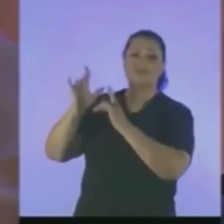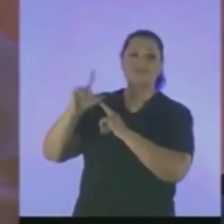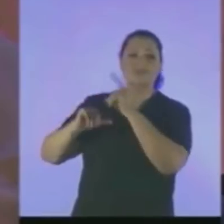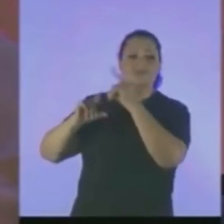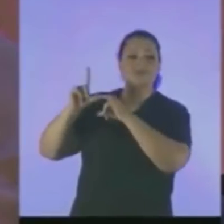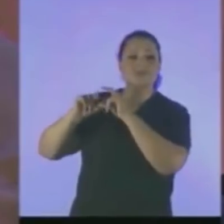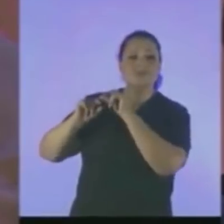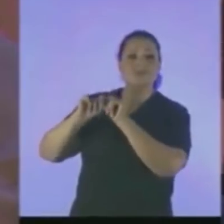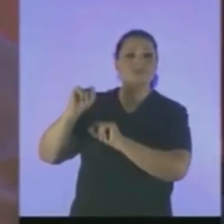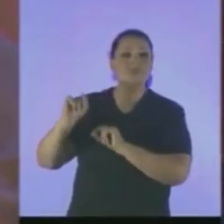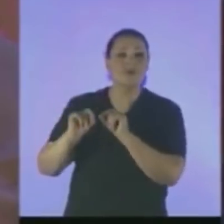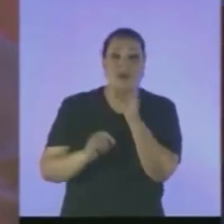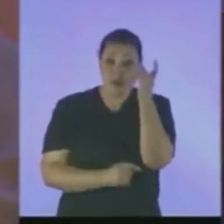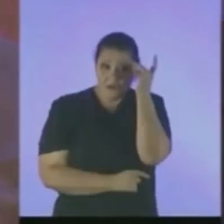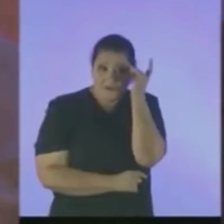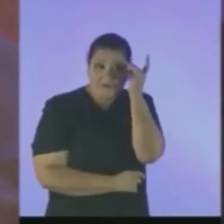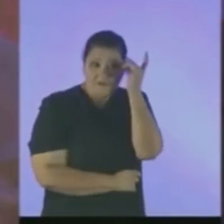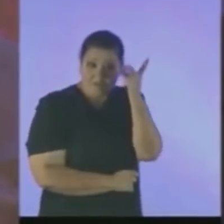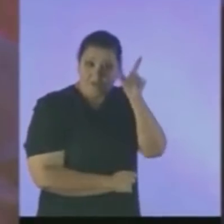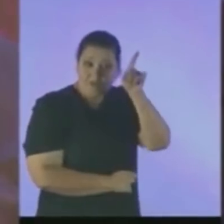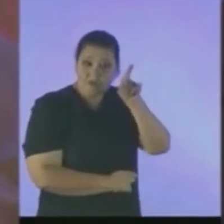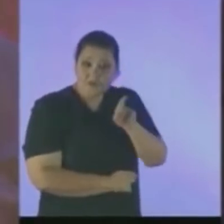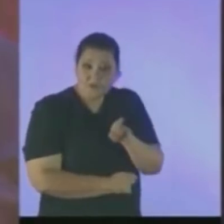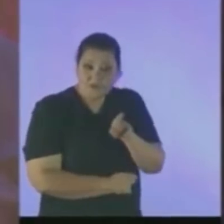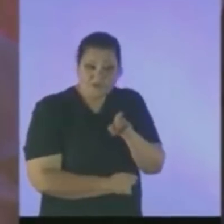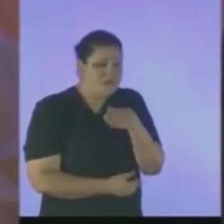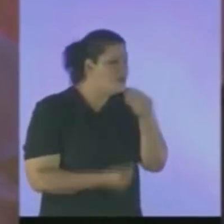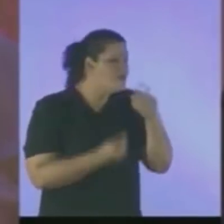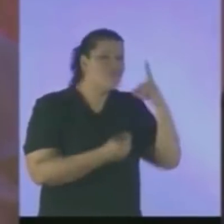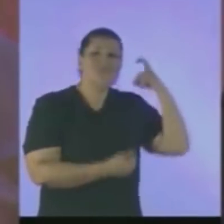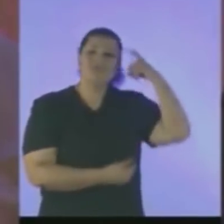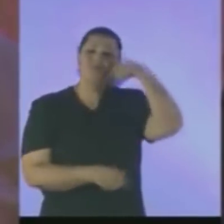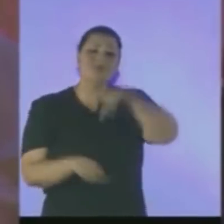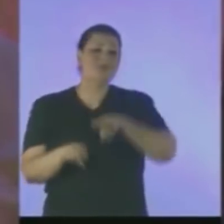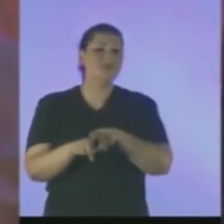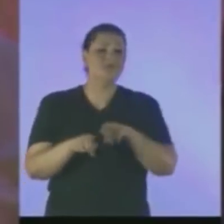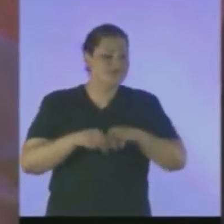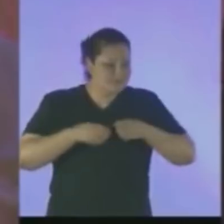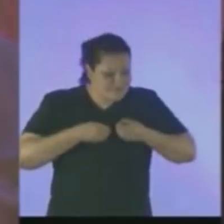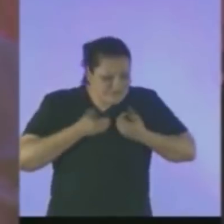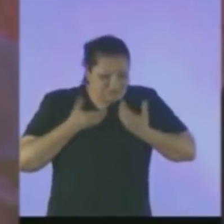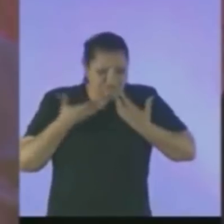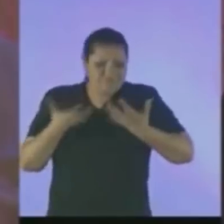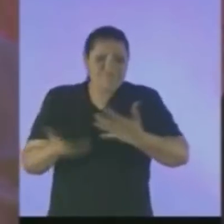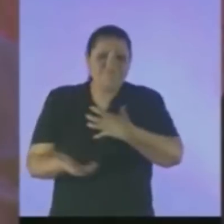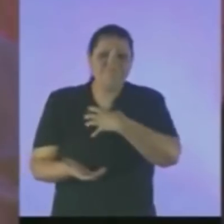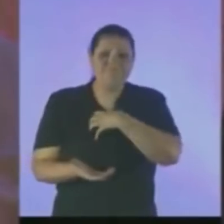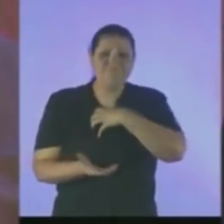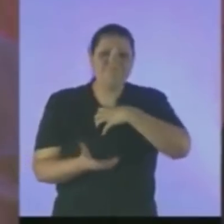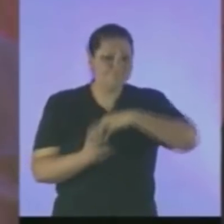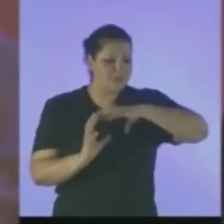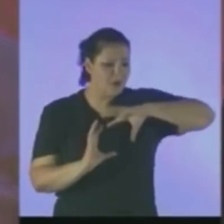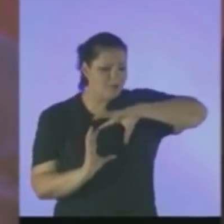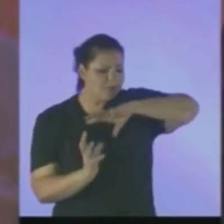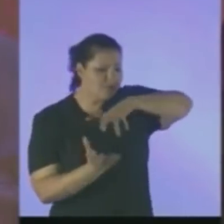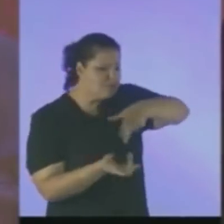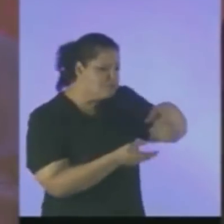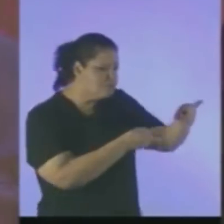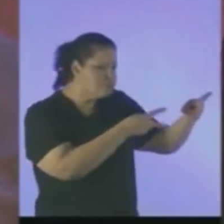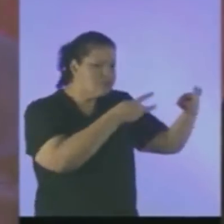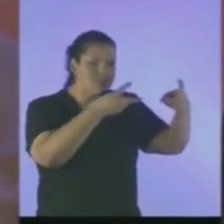Como é fácil E como é difícil Externar o que se passa No planeta terrestre